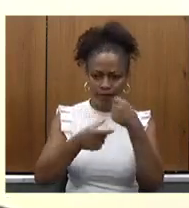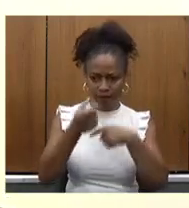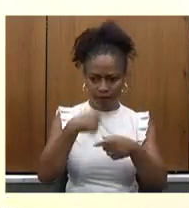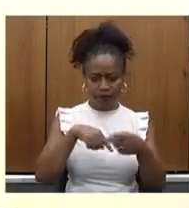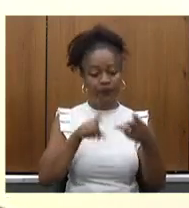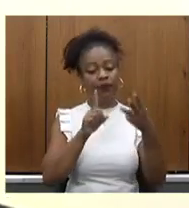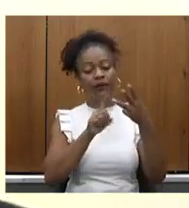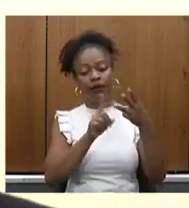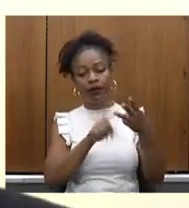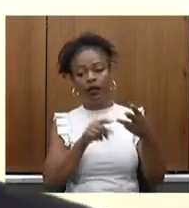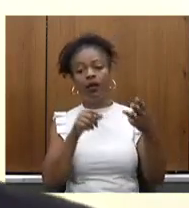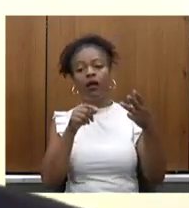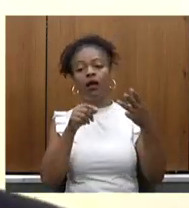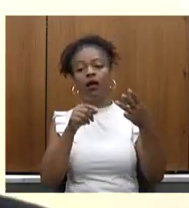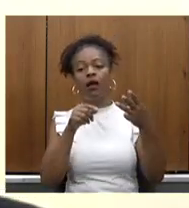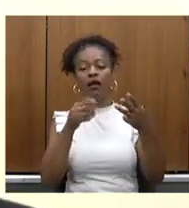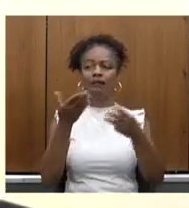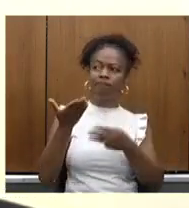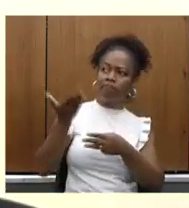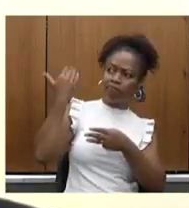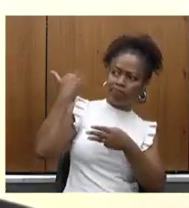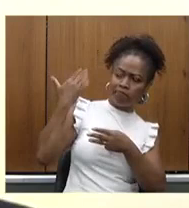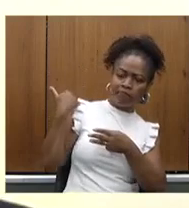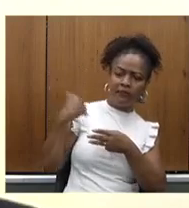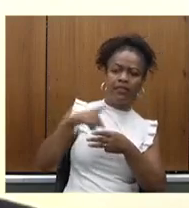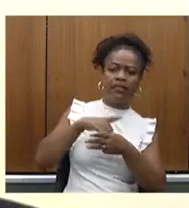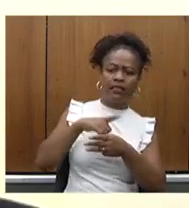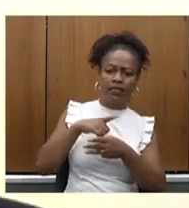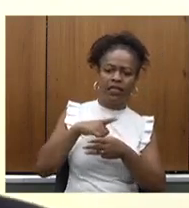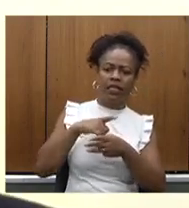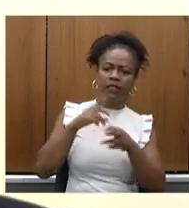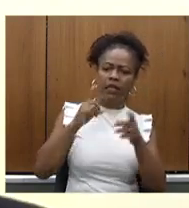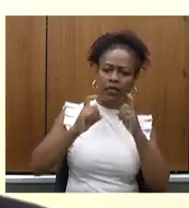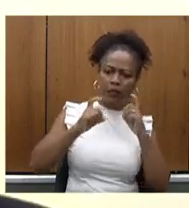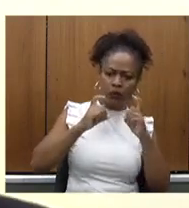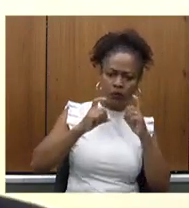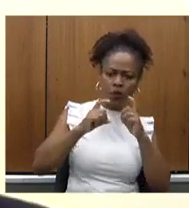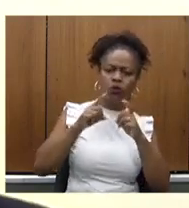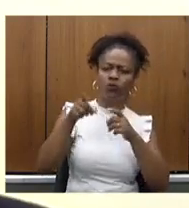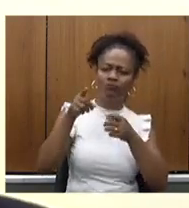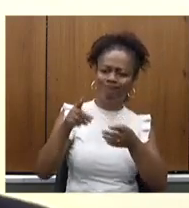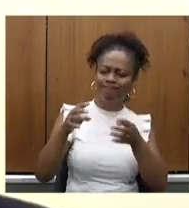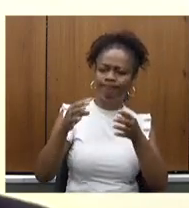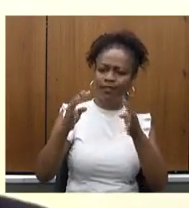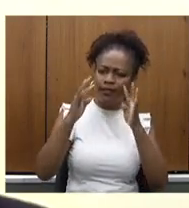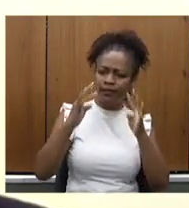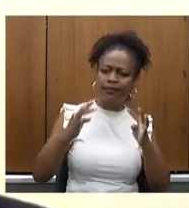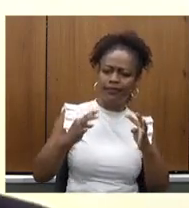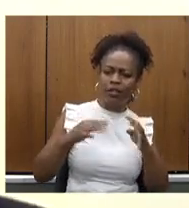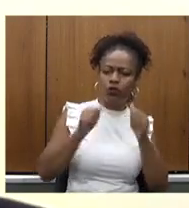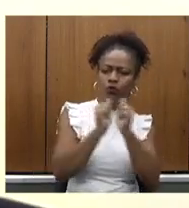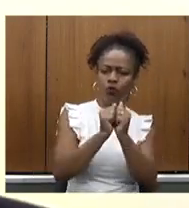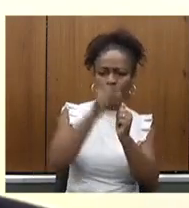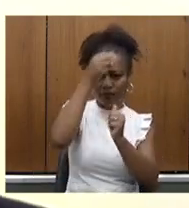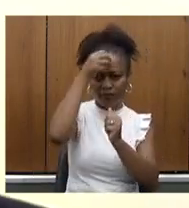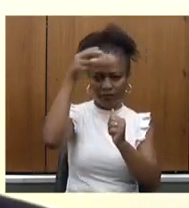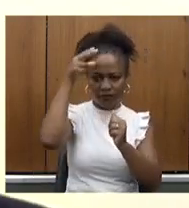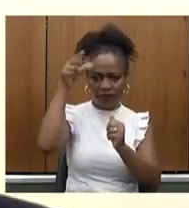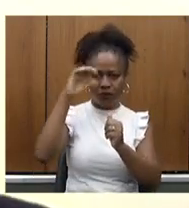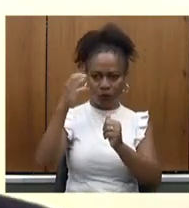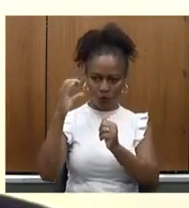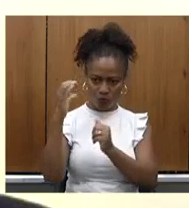tivemos alguns dias numa reunião, o senhor gentilmente nos atendeu, junto com a prefeita de contagem, Marília Campos, com